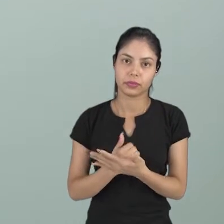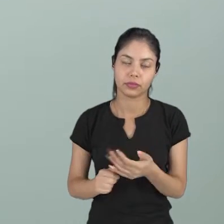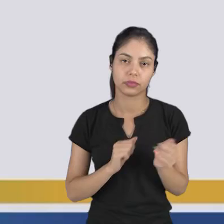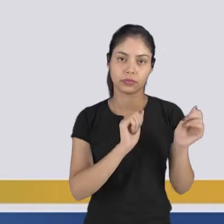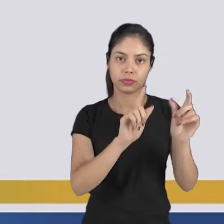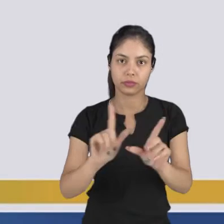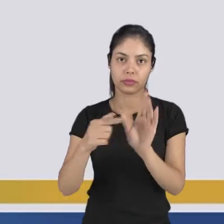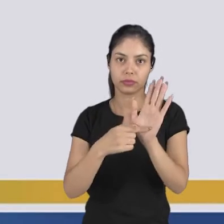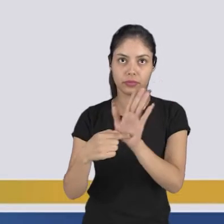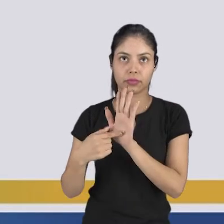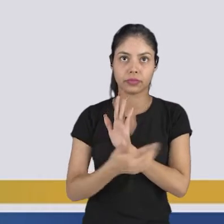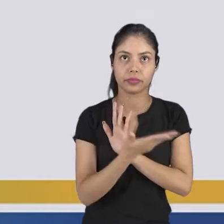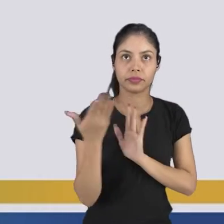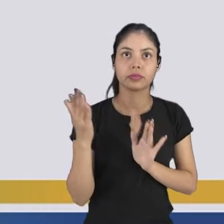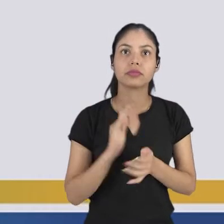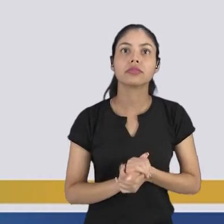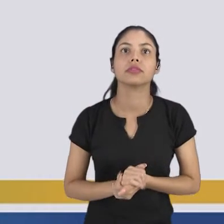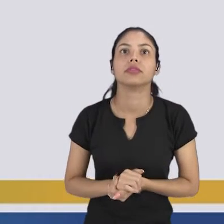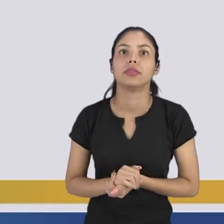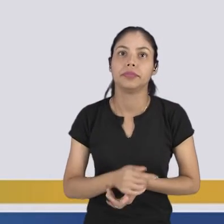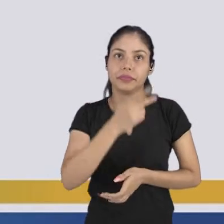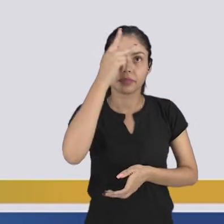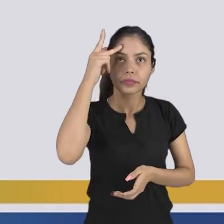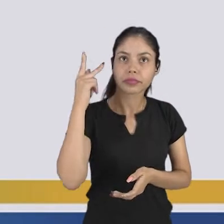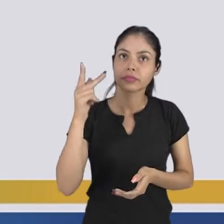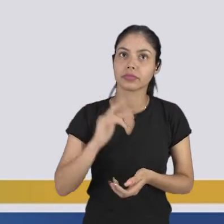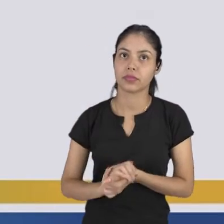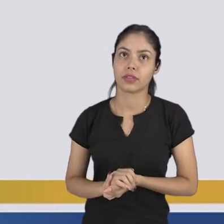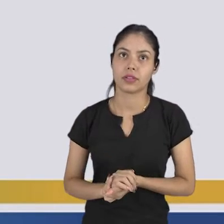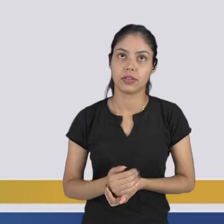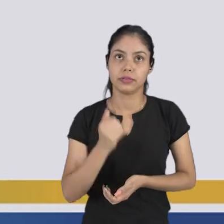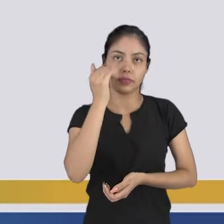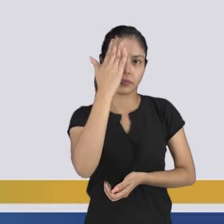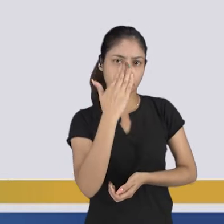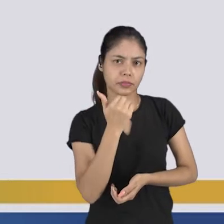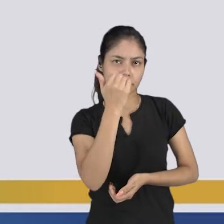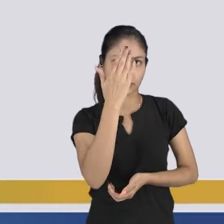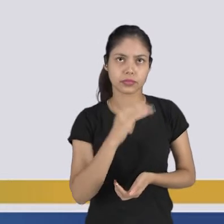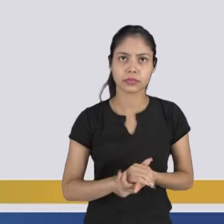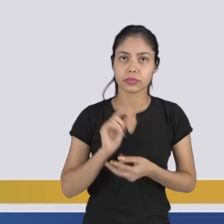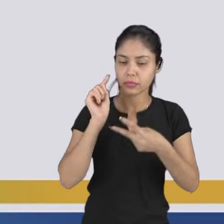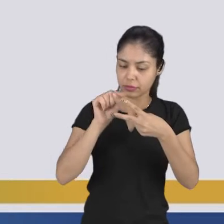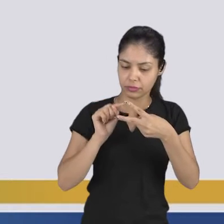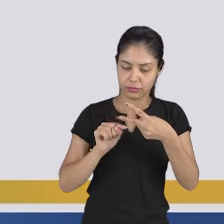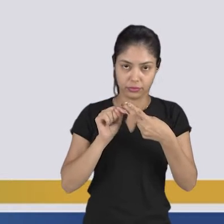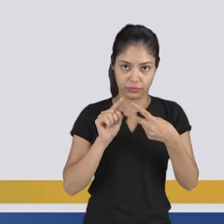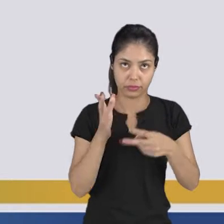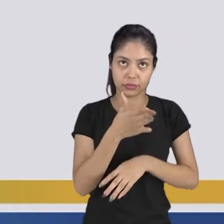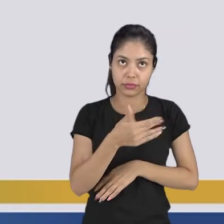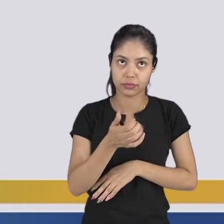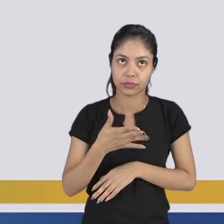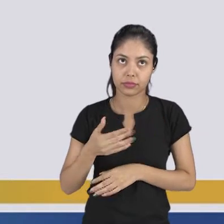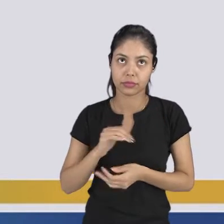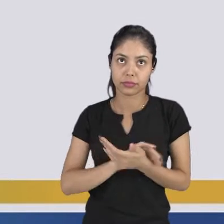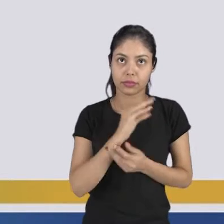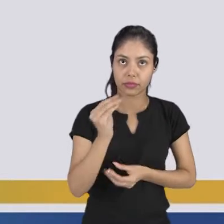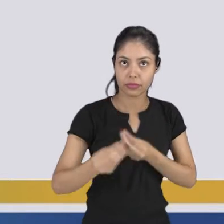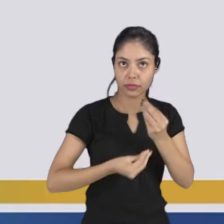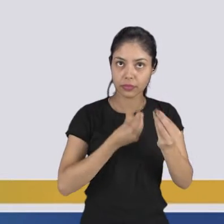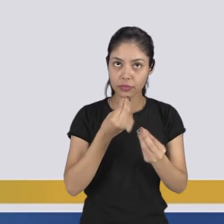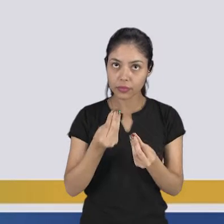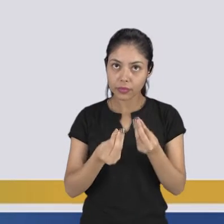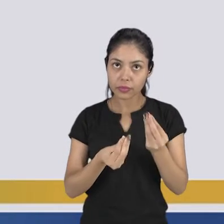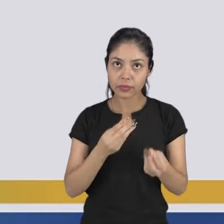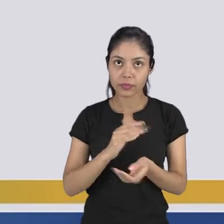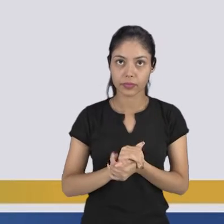quero mostrar para vocês, que são duas pessoas com o rosto pintado e dois peixinhos. E conforme o rosto vai